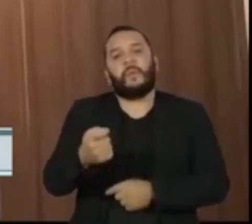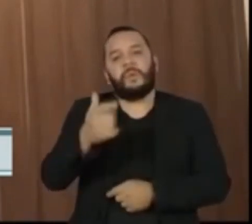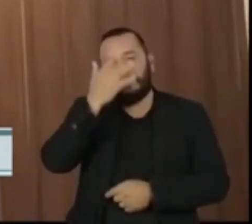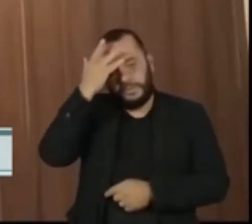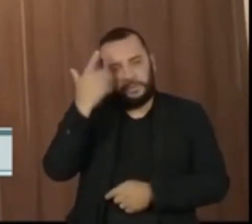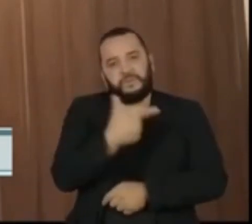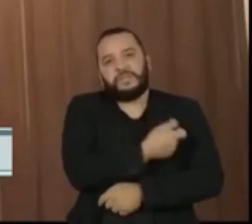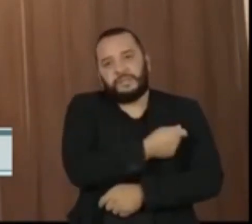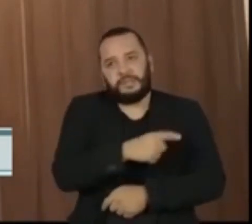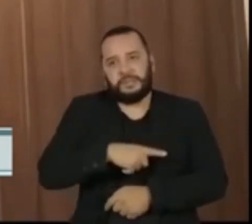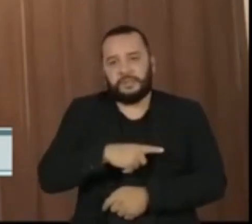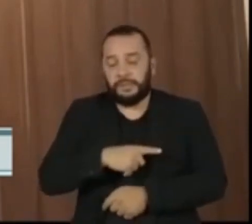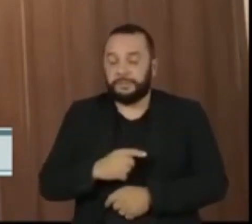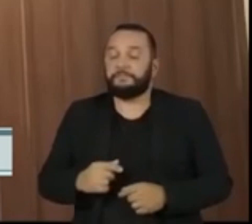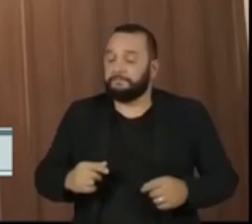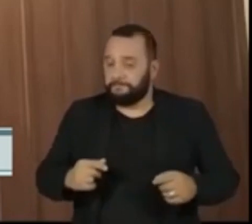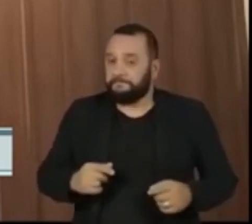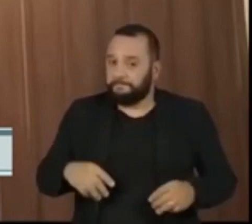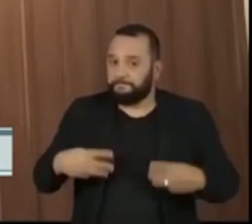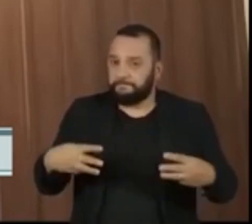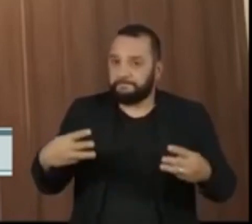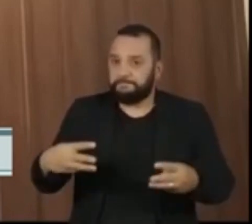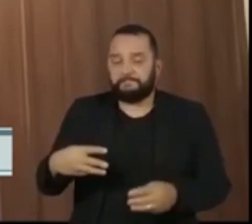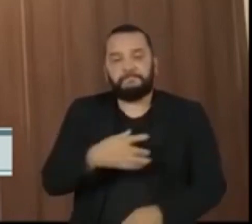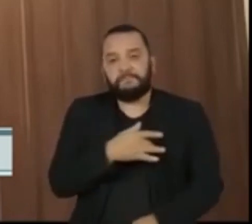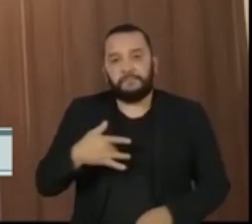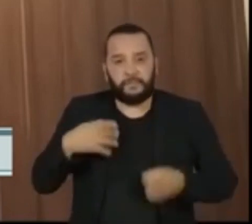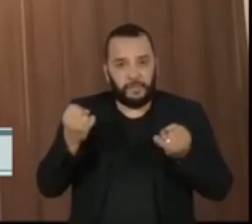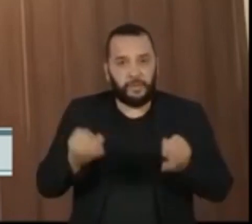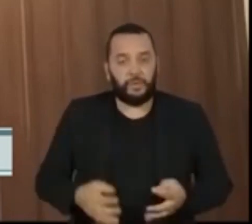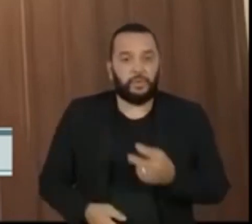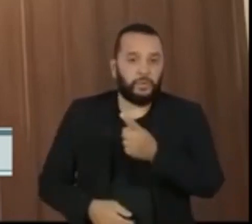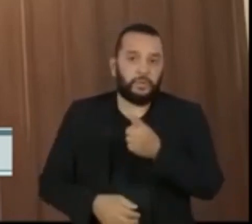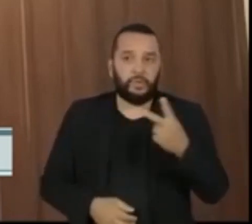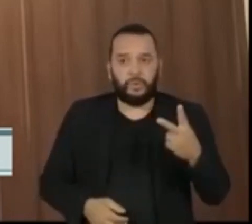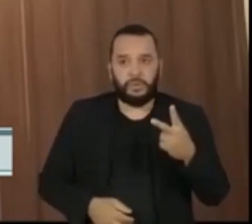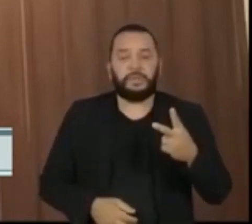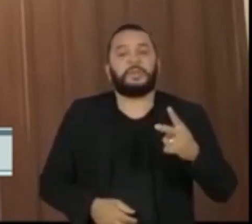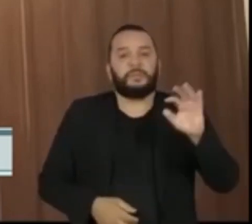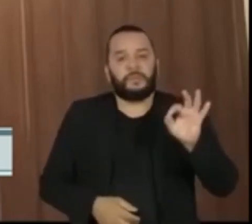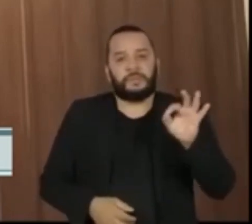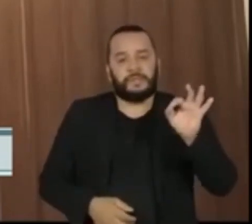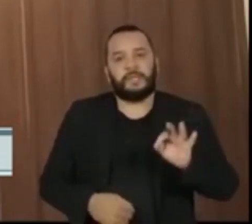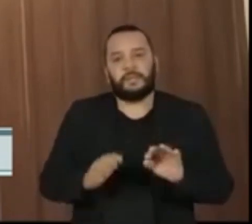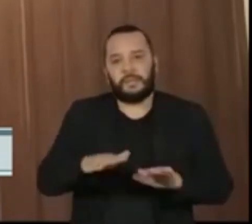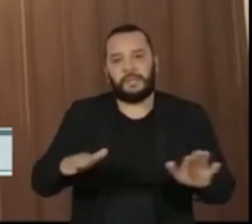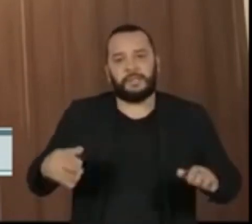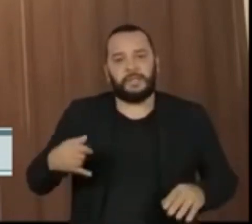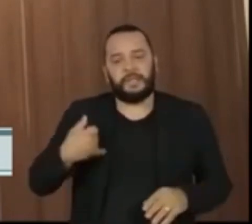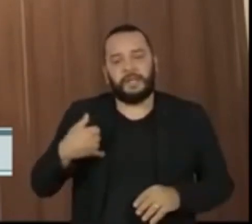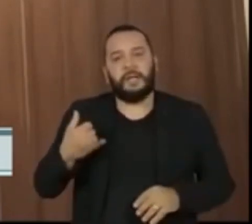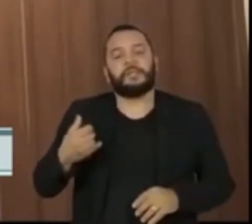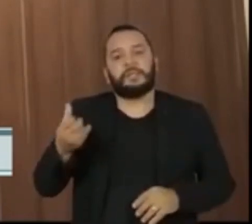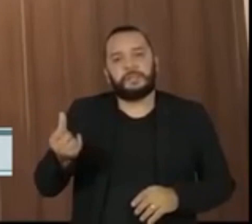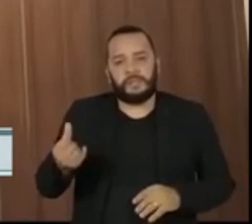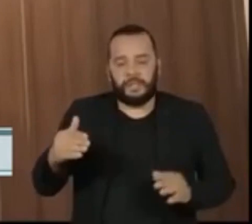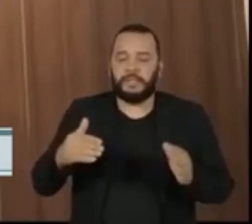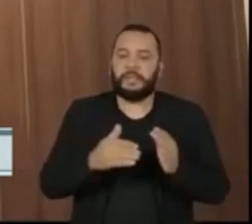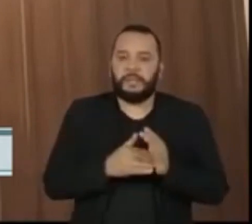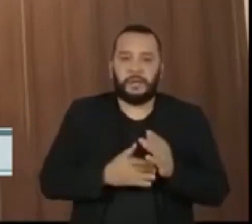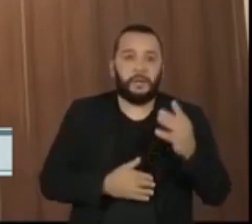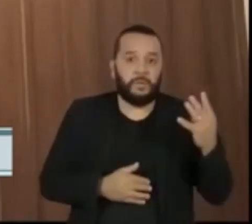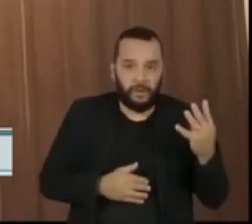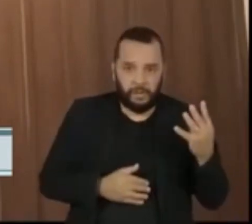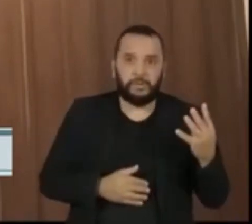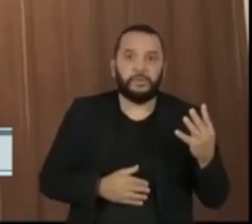de dados do Ministério da Saúde, apenas 12% das crianças entre 6 meses e 4 anos receberam a vacina monovalente.